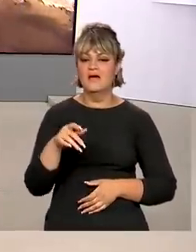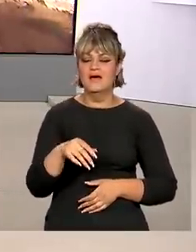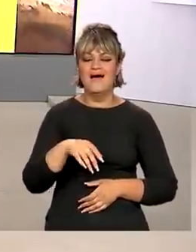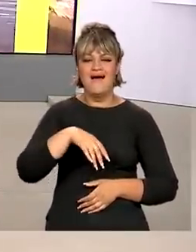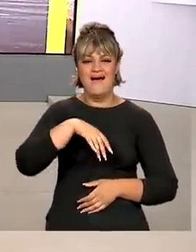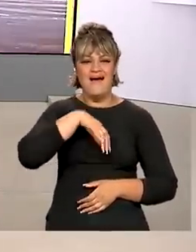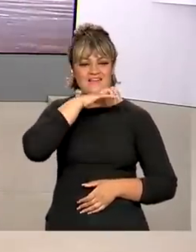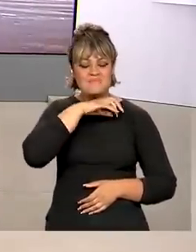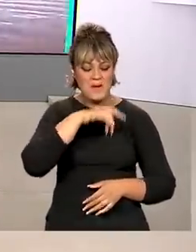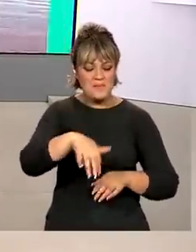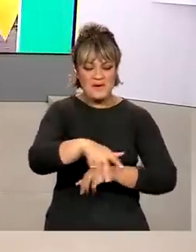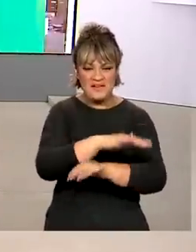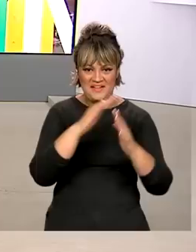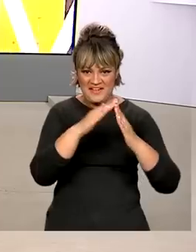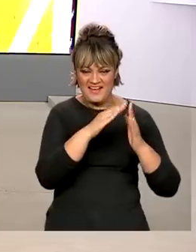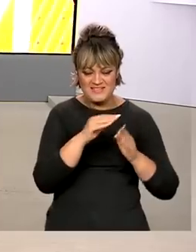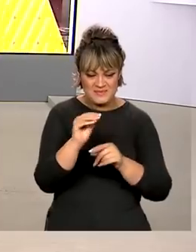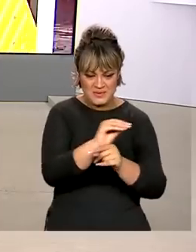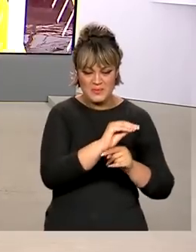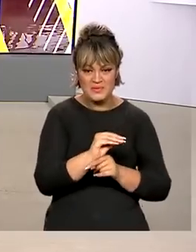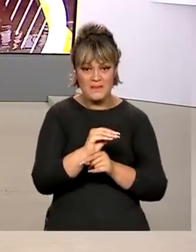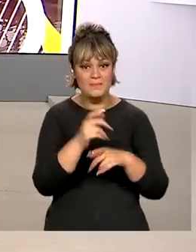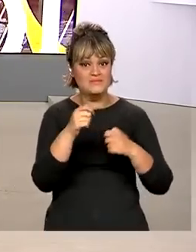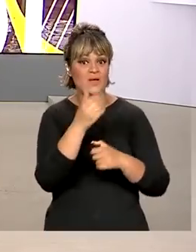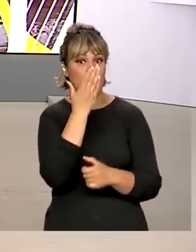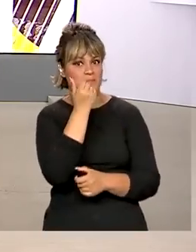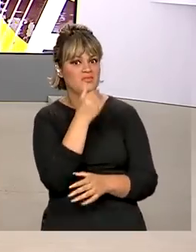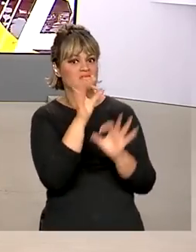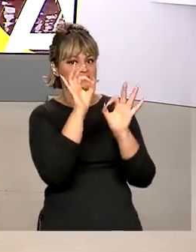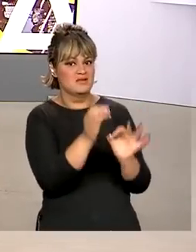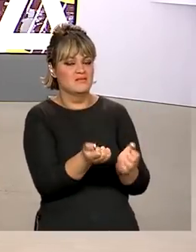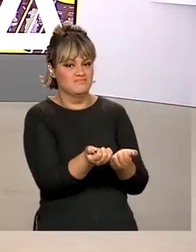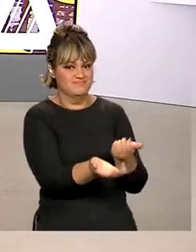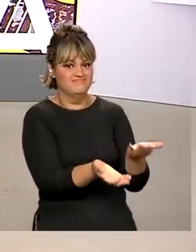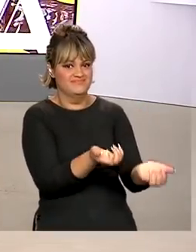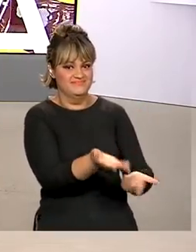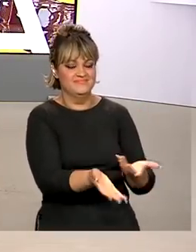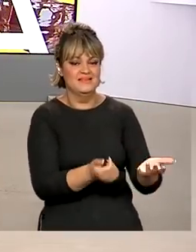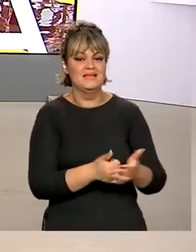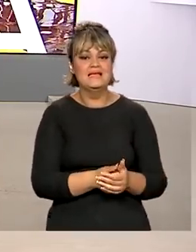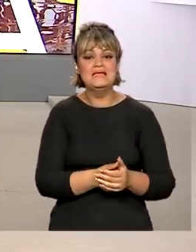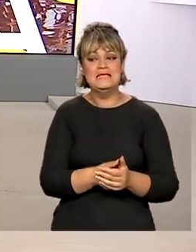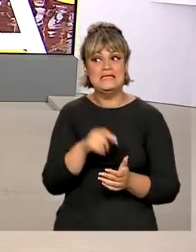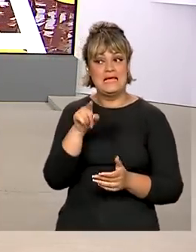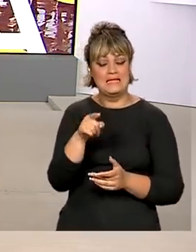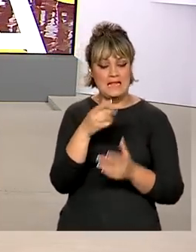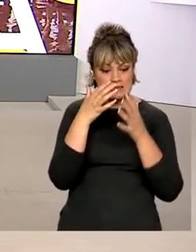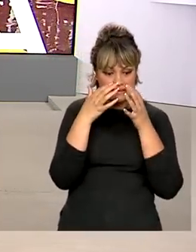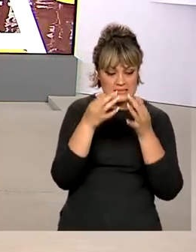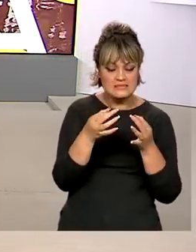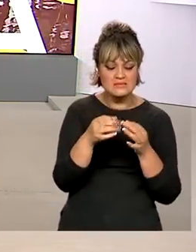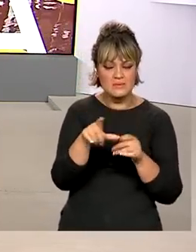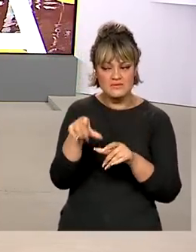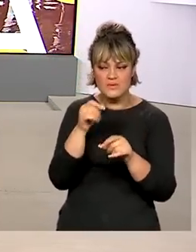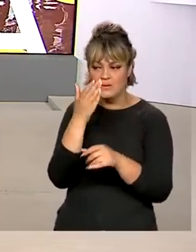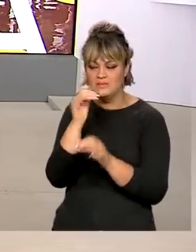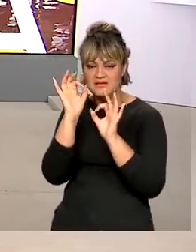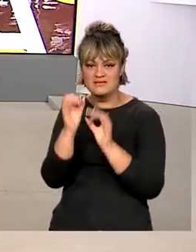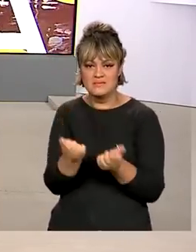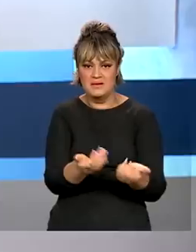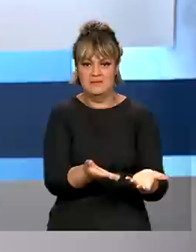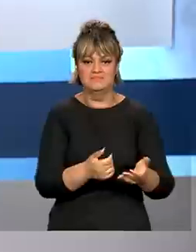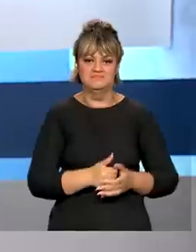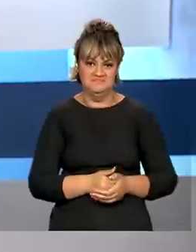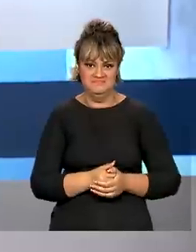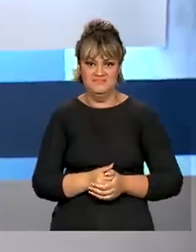os animais de estimação, uma boa alimentação deve ser prioridade e passa pela atenção na escolha dos alimentos.